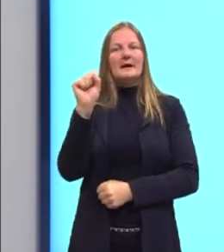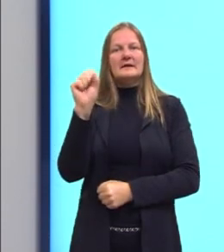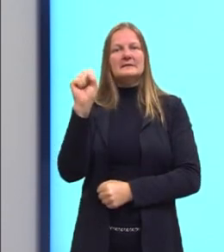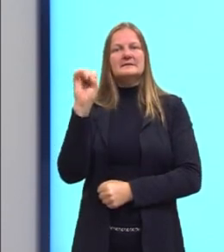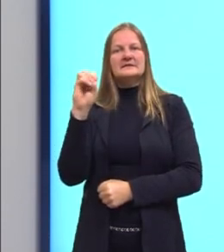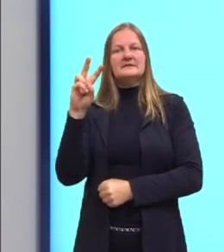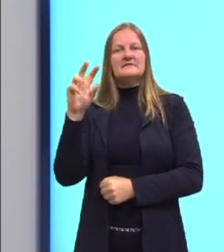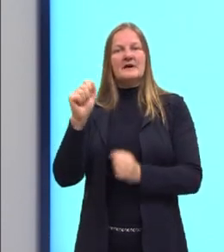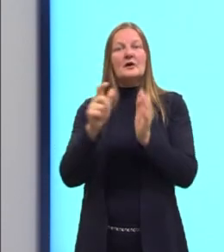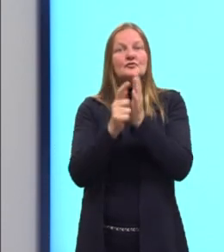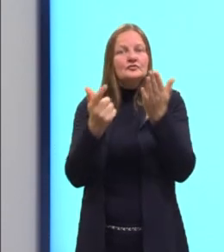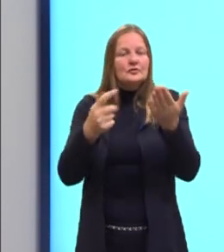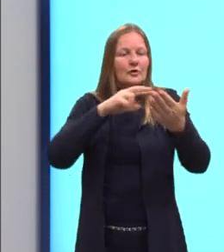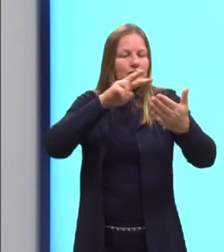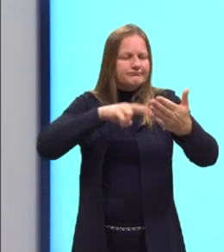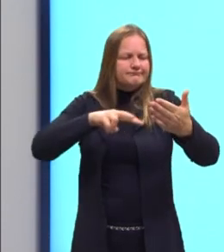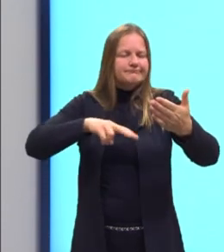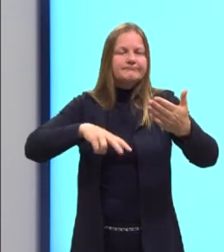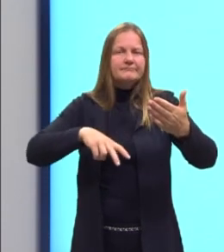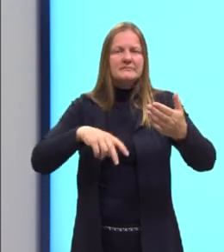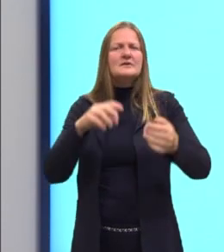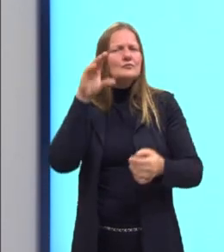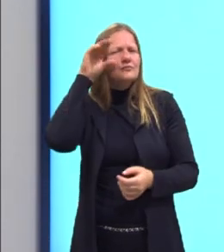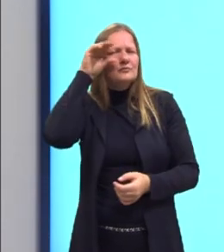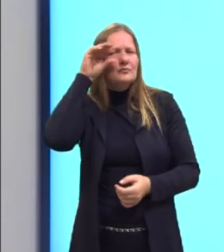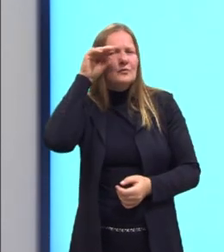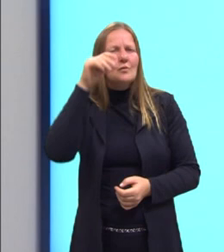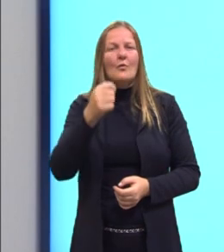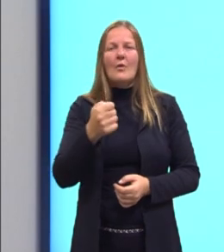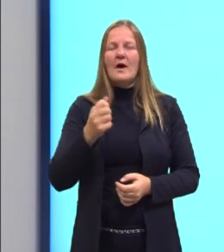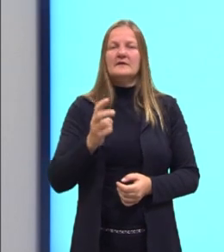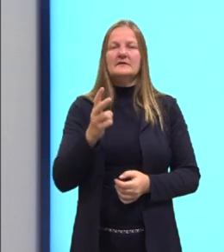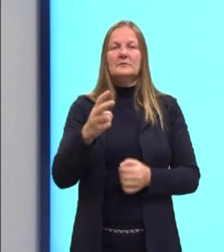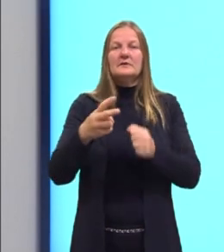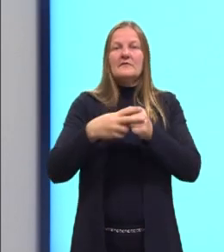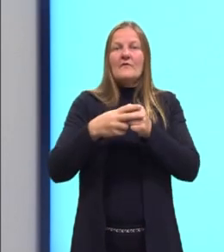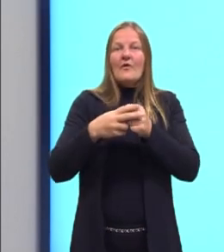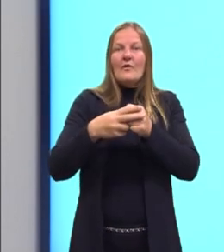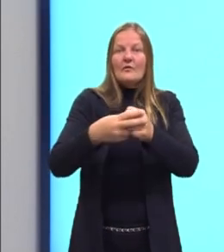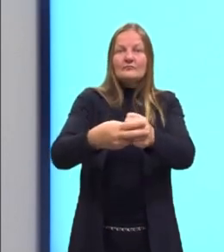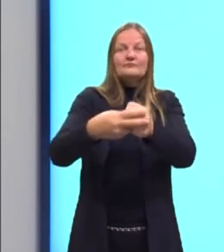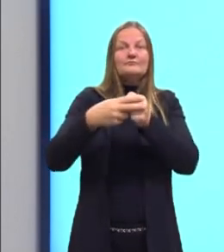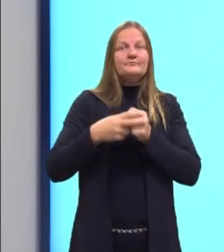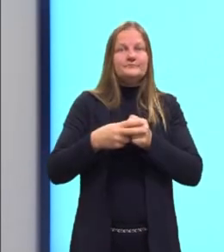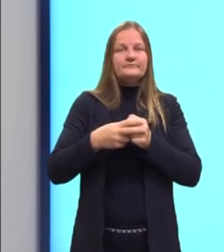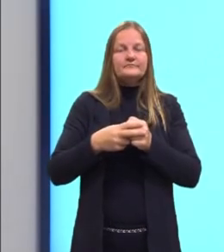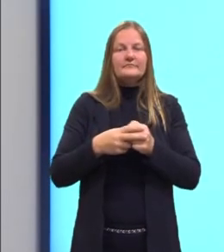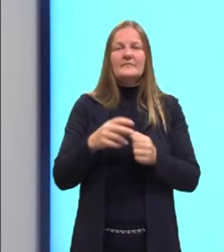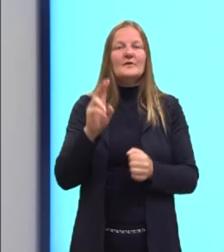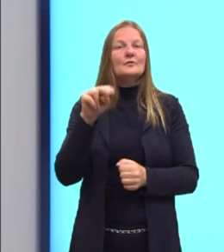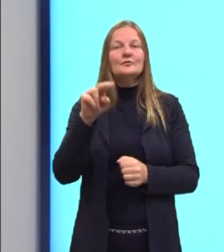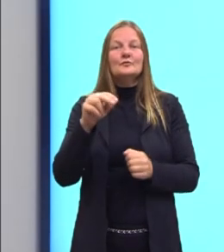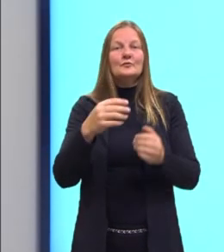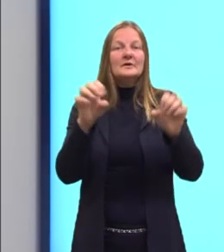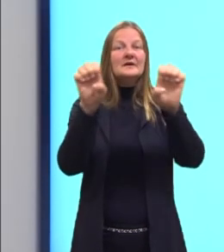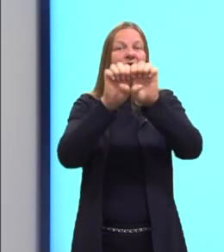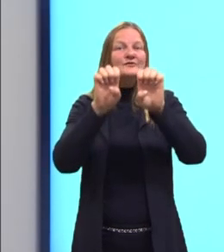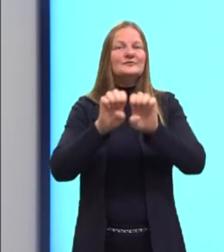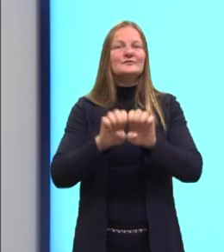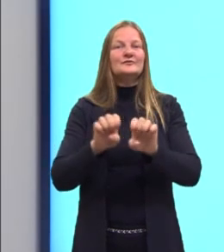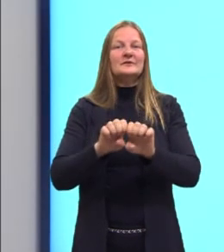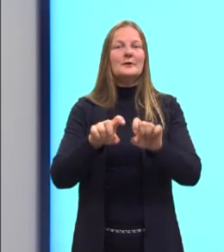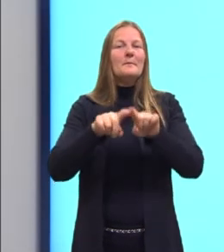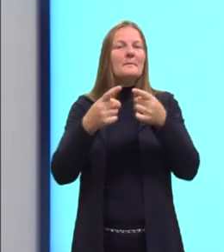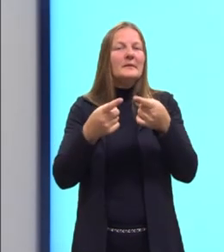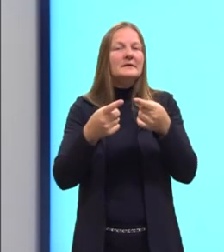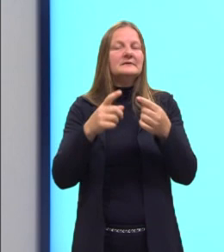reportagem de jornal, vocês podem observar que ela não vem, não traz toda a estrutura, mas ela